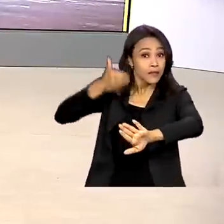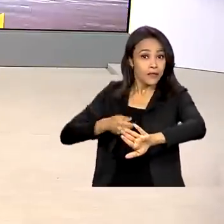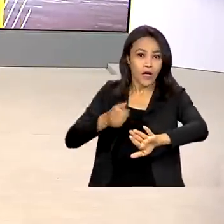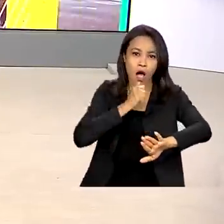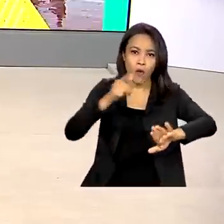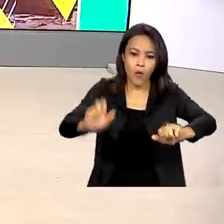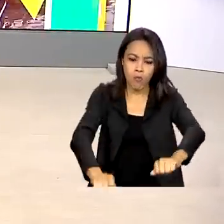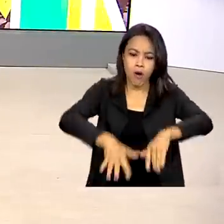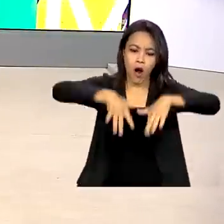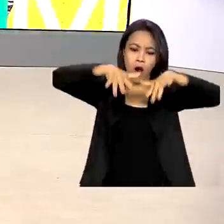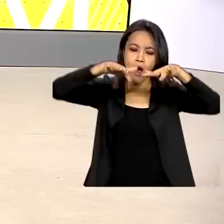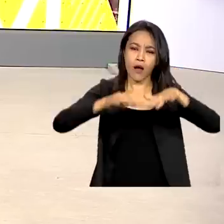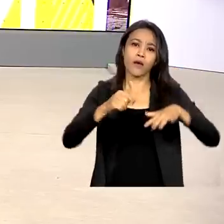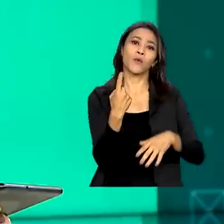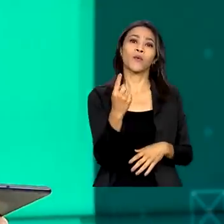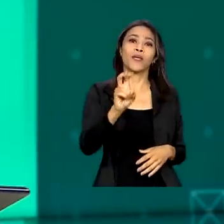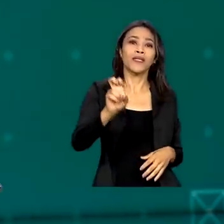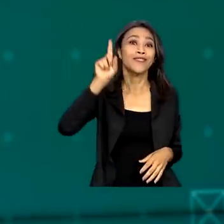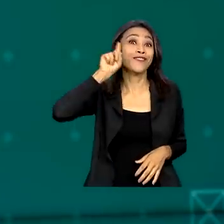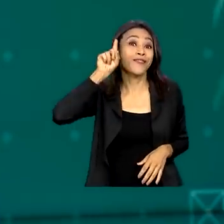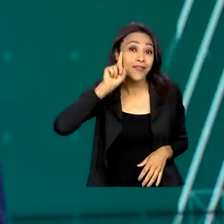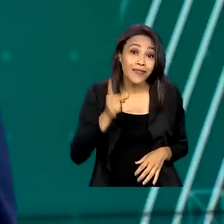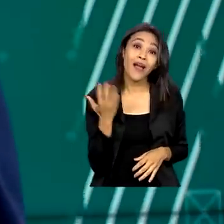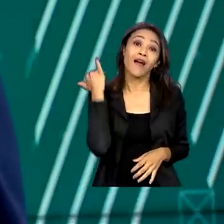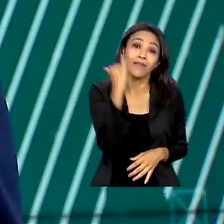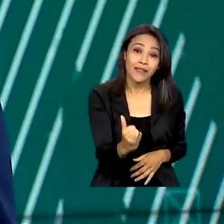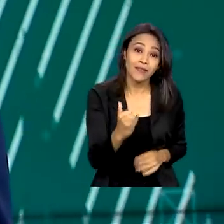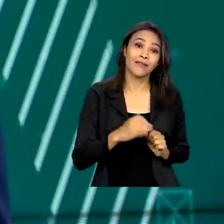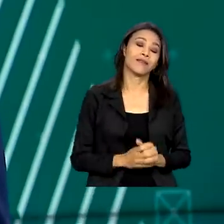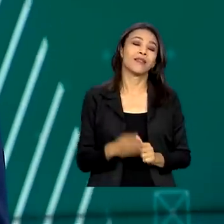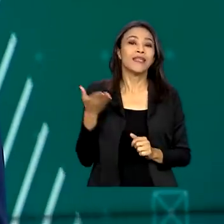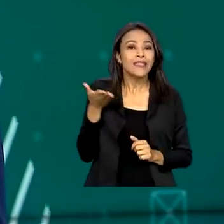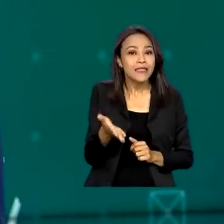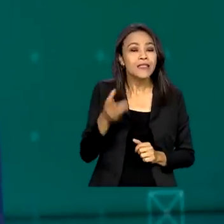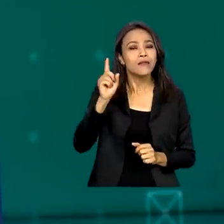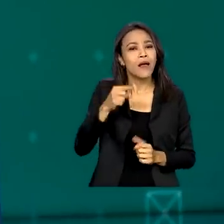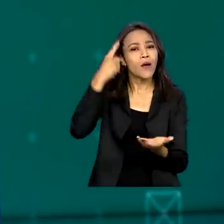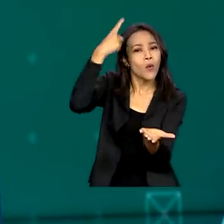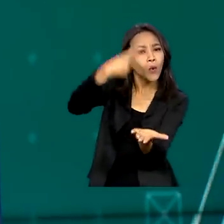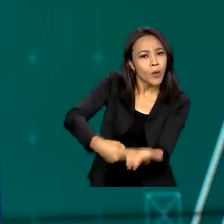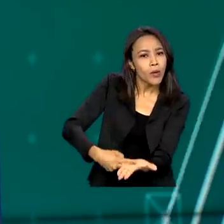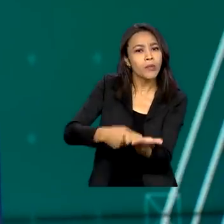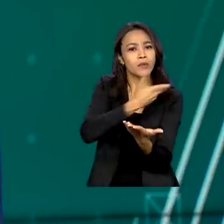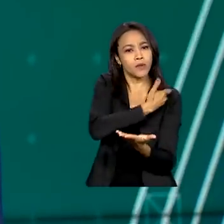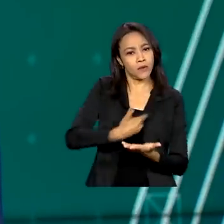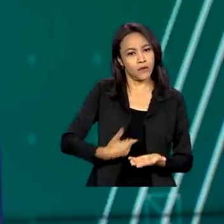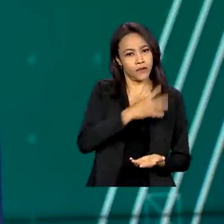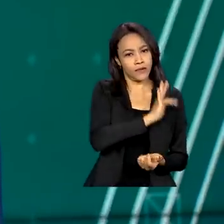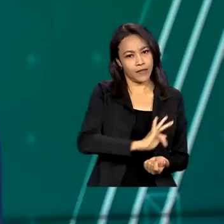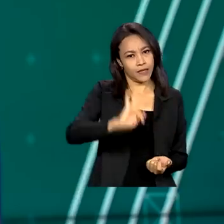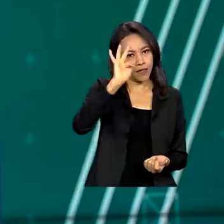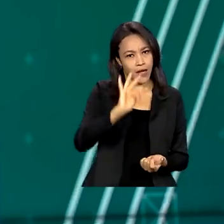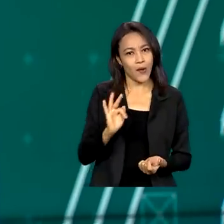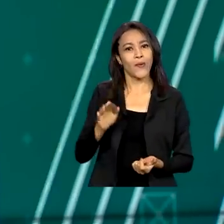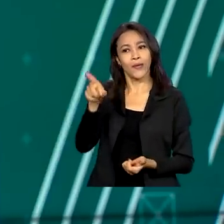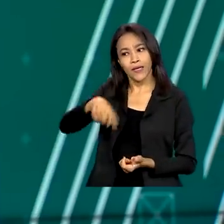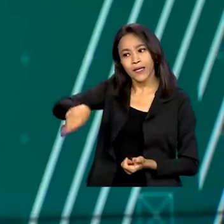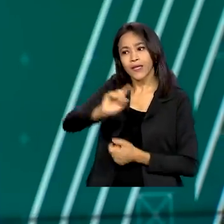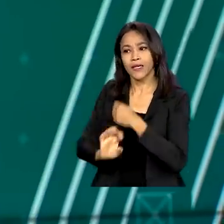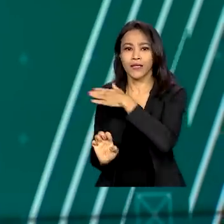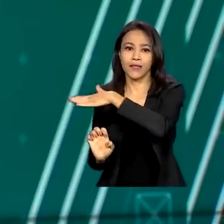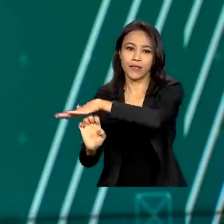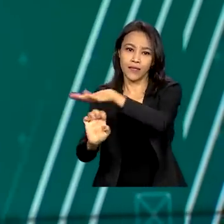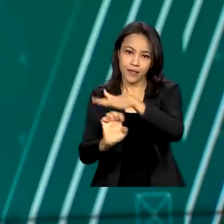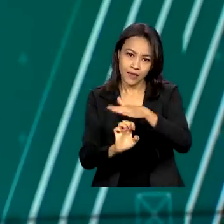com 15 dias de antecedência. O equipamento é fruto de um acordo entre o governo federal e a iniciativa privada do